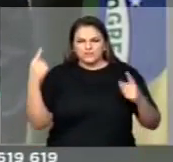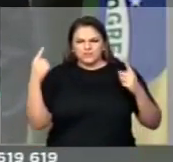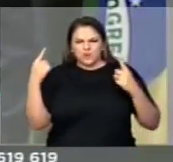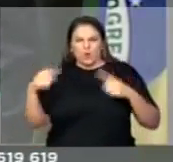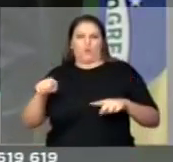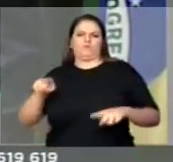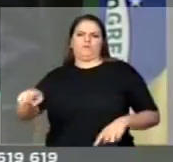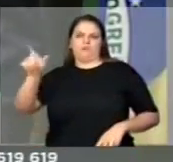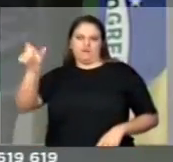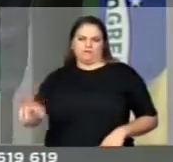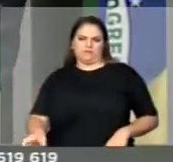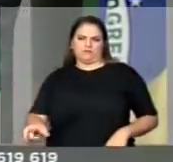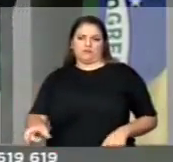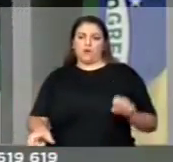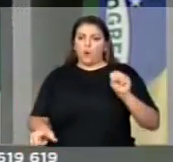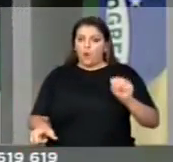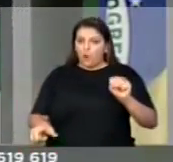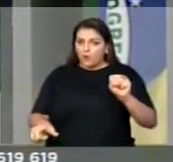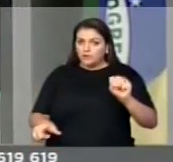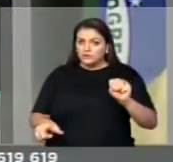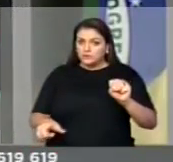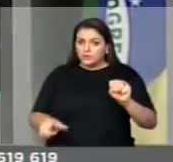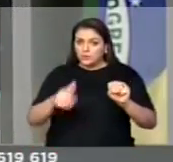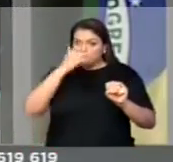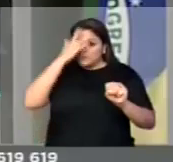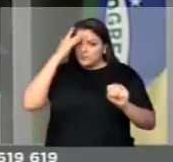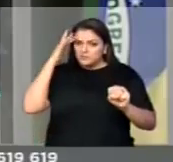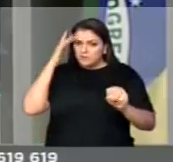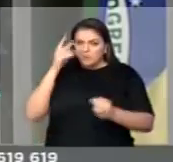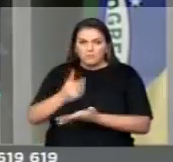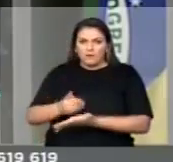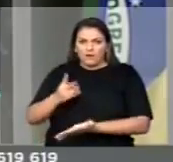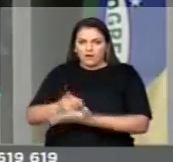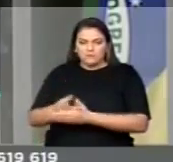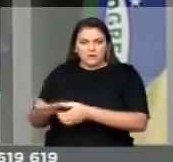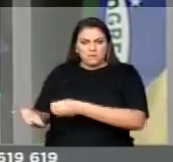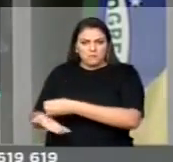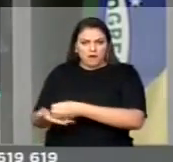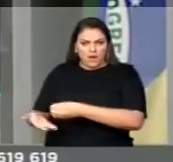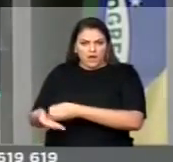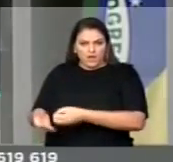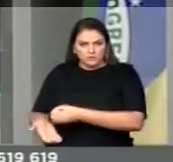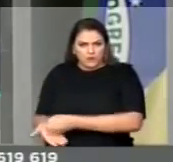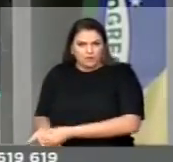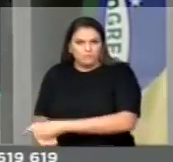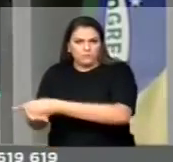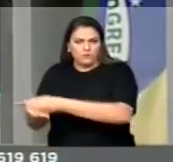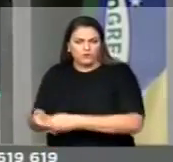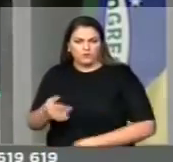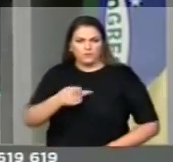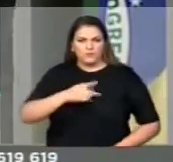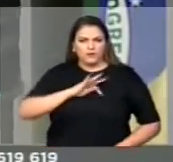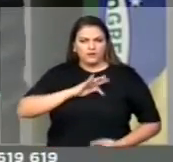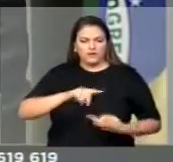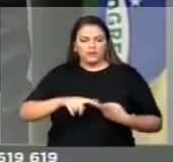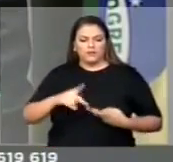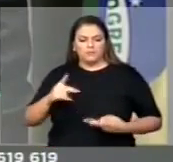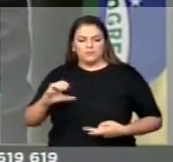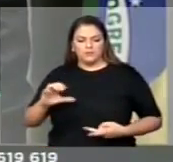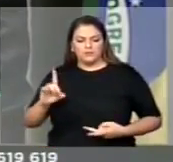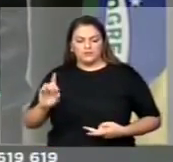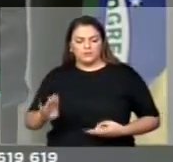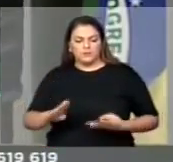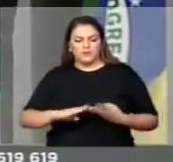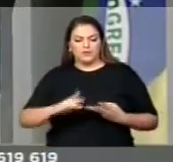base. Os ditos partidos que estavam no governo, PT, PCdoB e PSOL, deram três